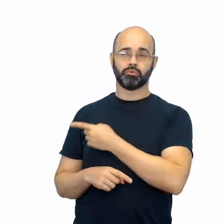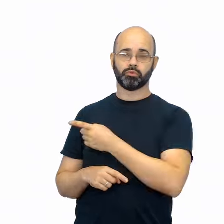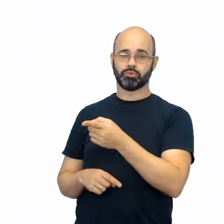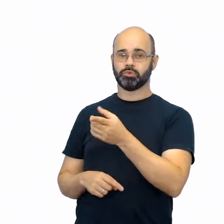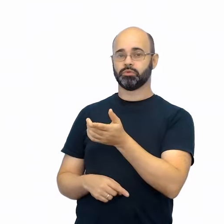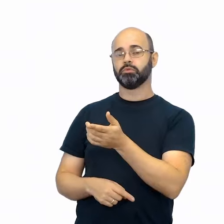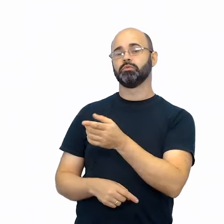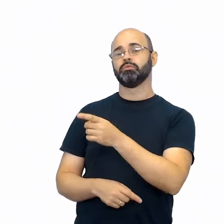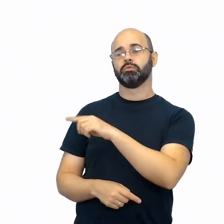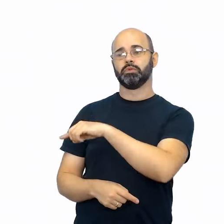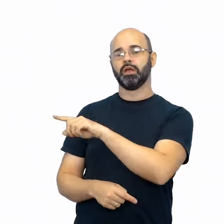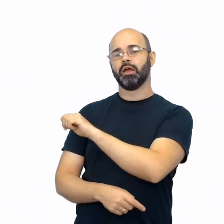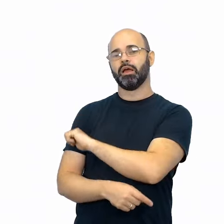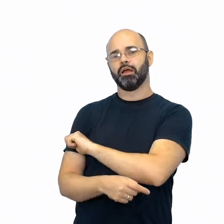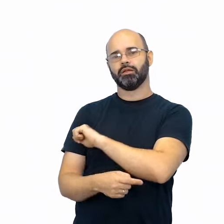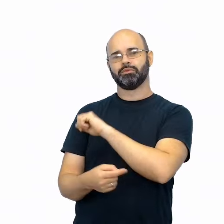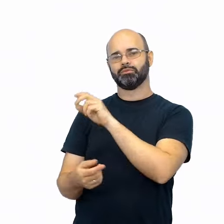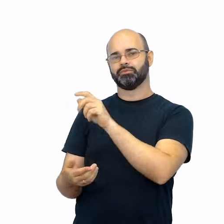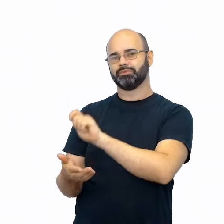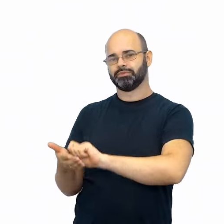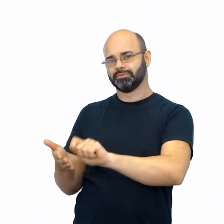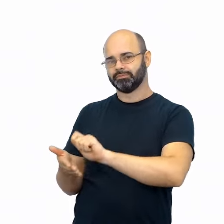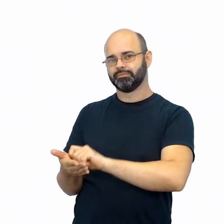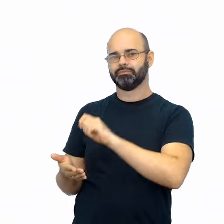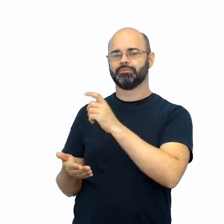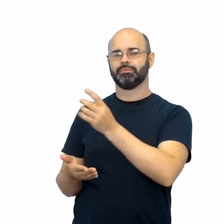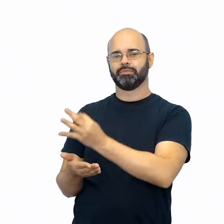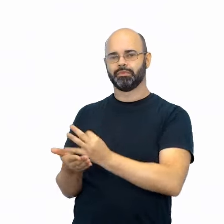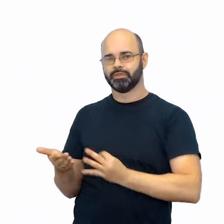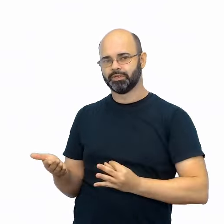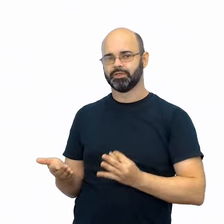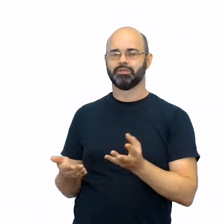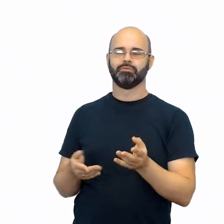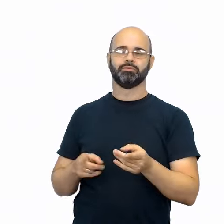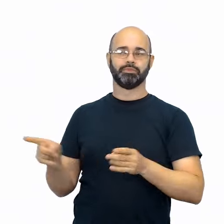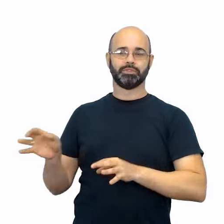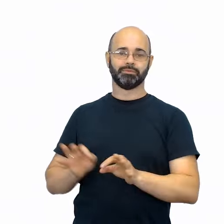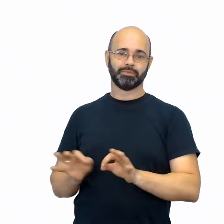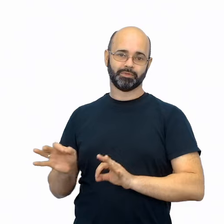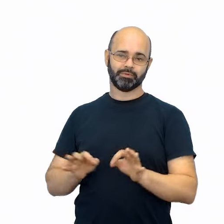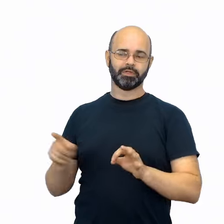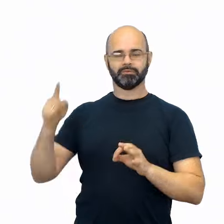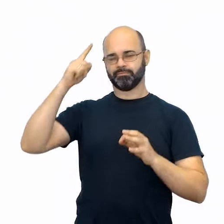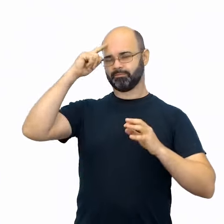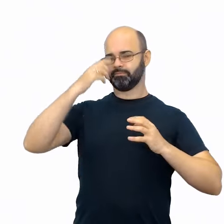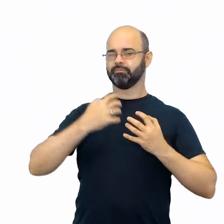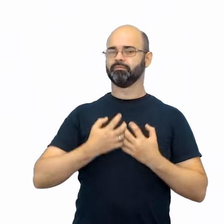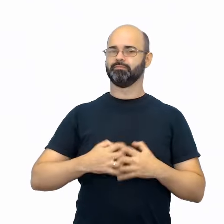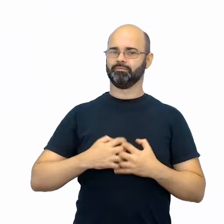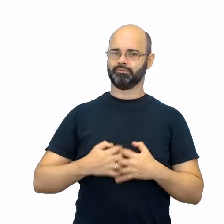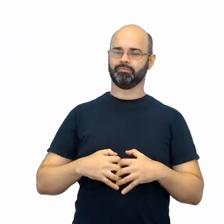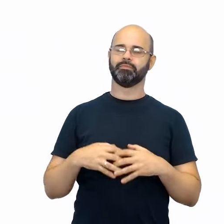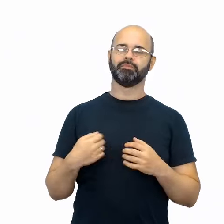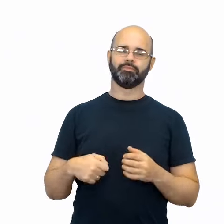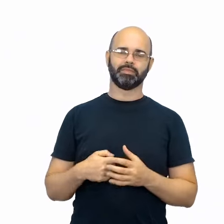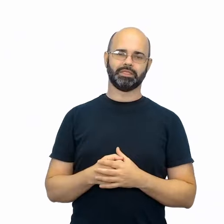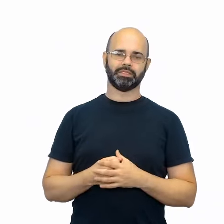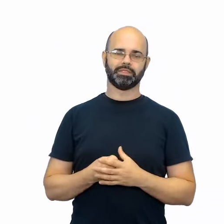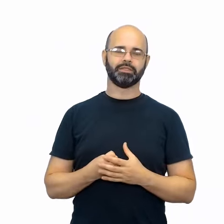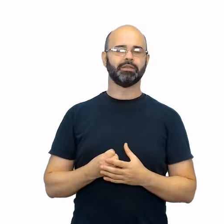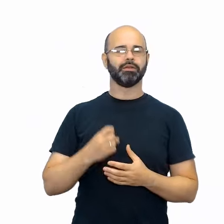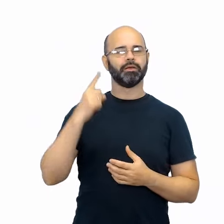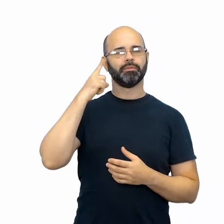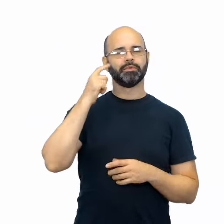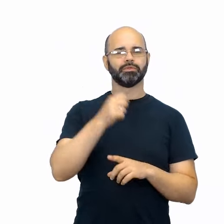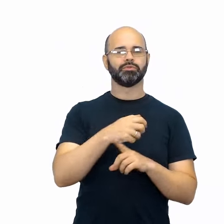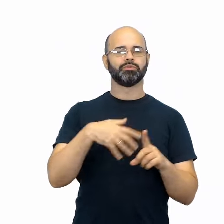um texto ou se preparam para falar um texto, eles precisam refletir sobre isso. Pensar no lugar